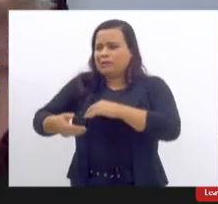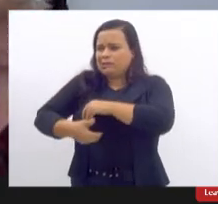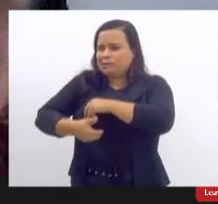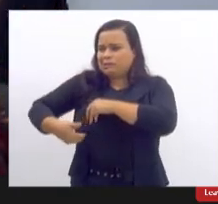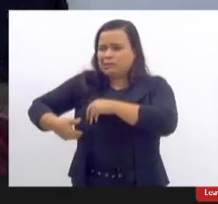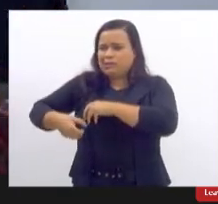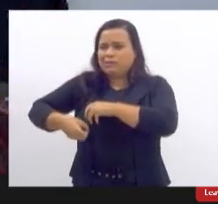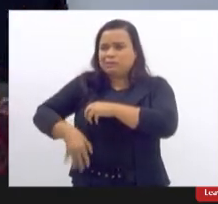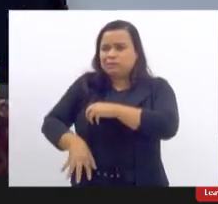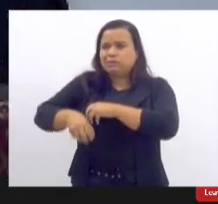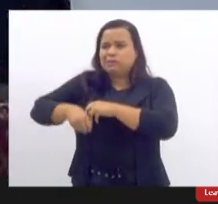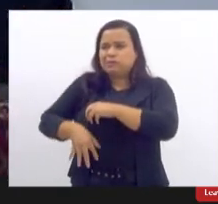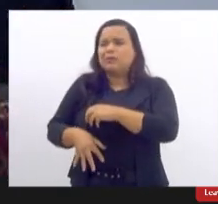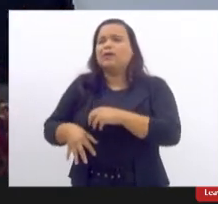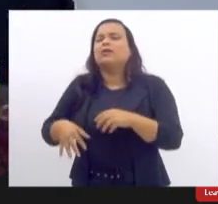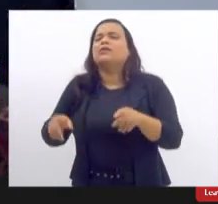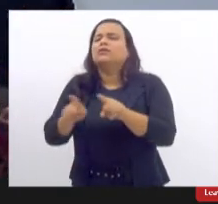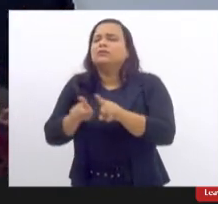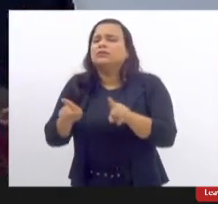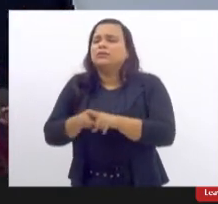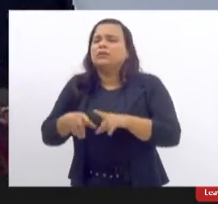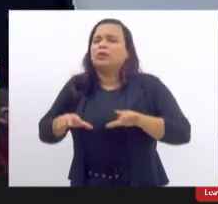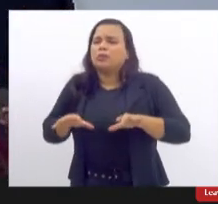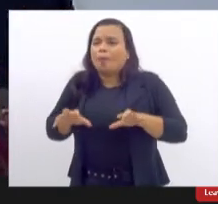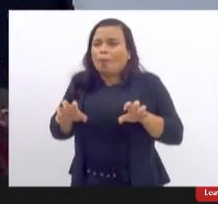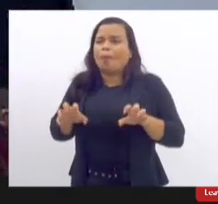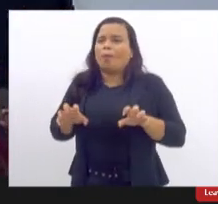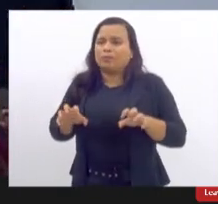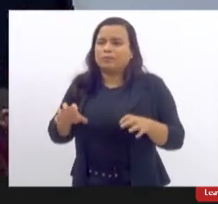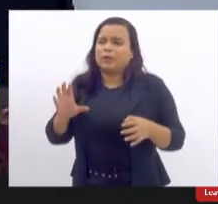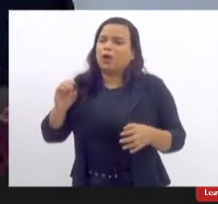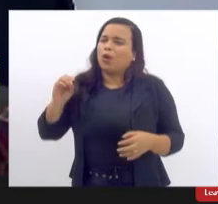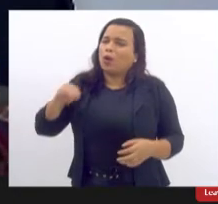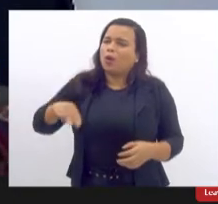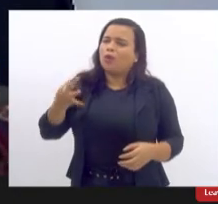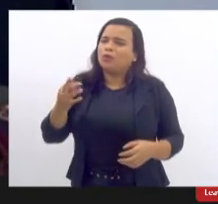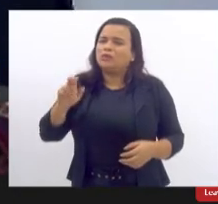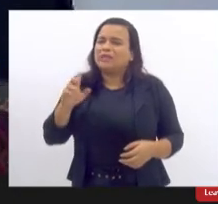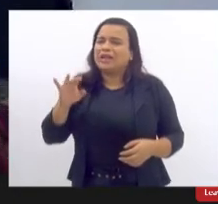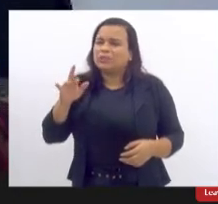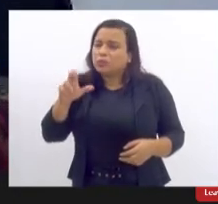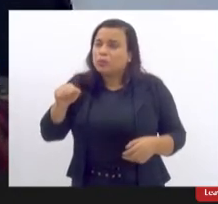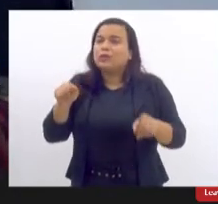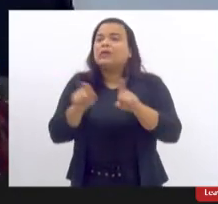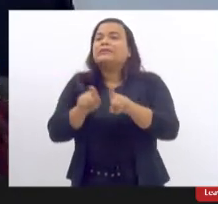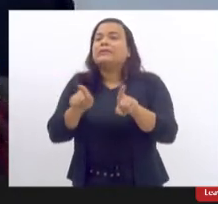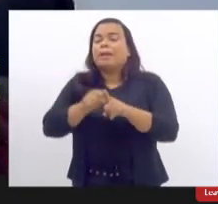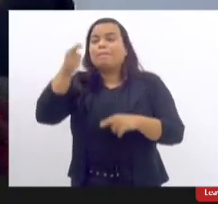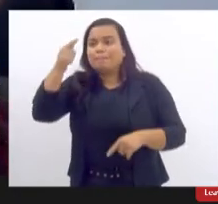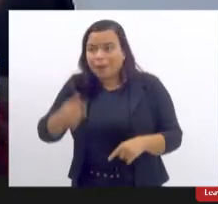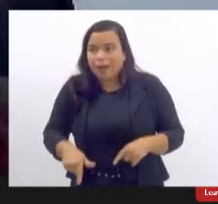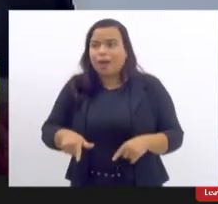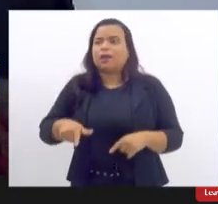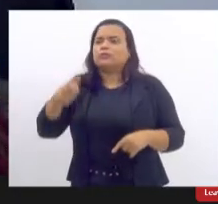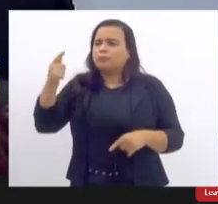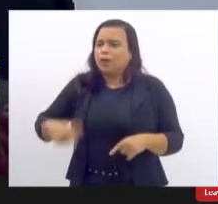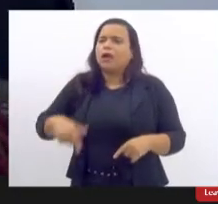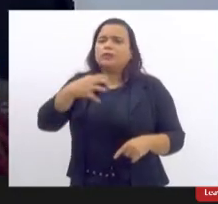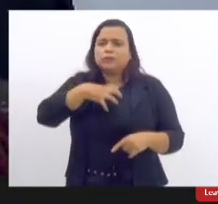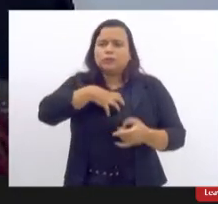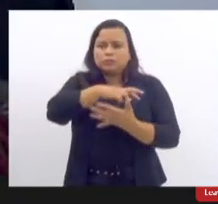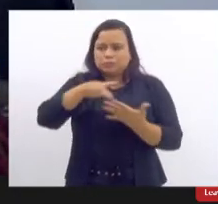ou outras ainda desconhecidas a gente deixou em aberto pra não dizer que eram apenas esses casos